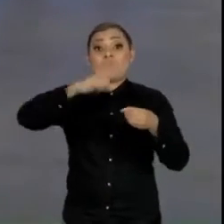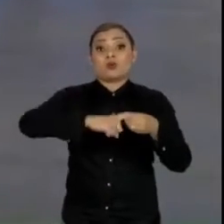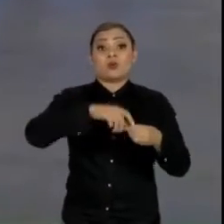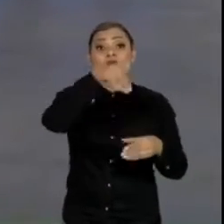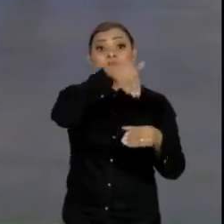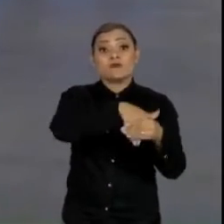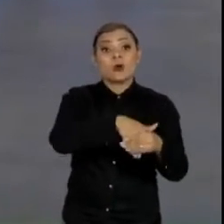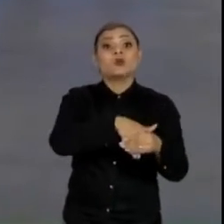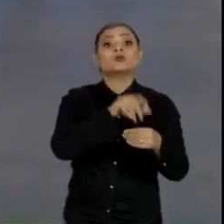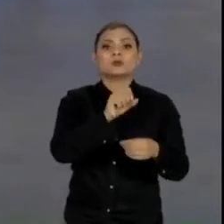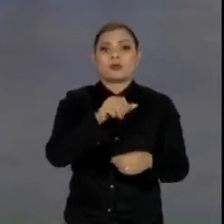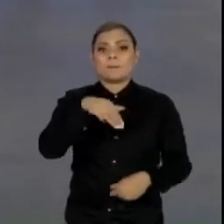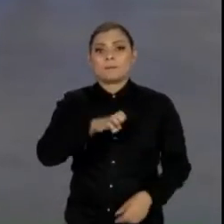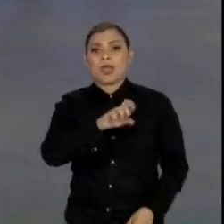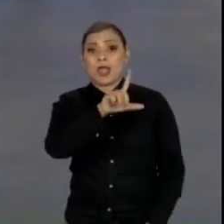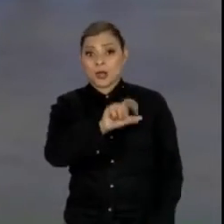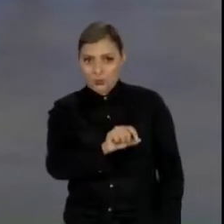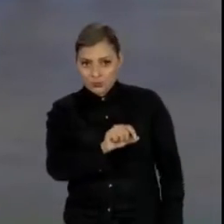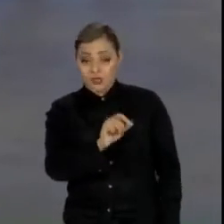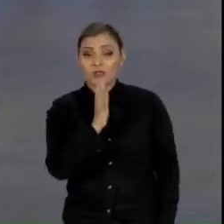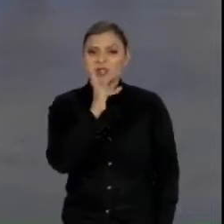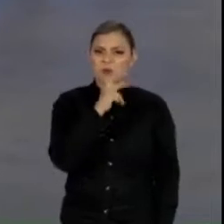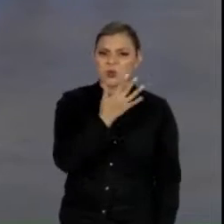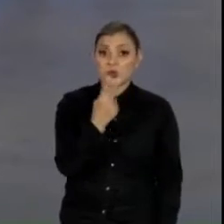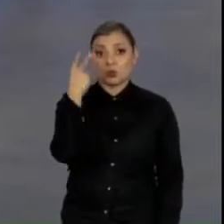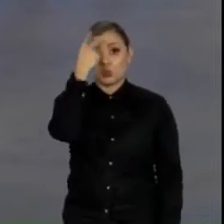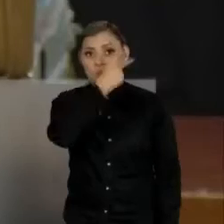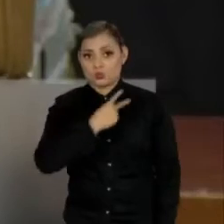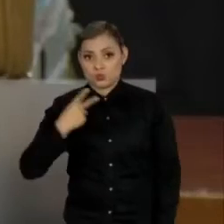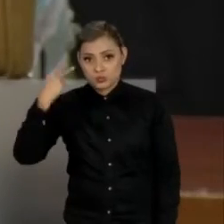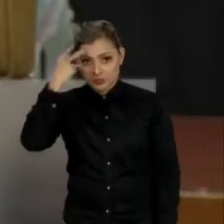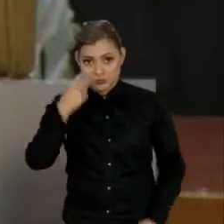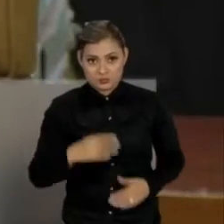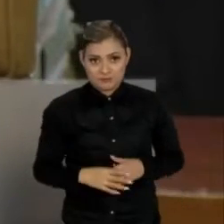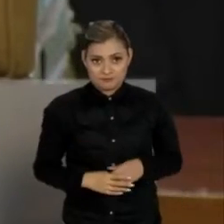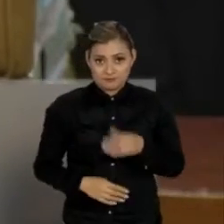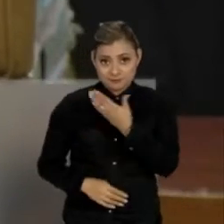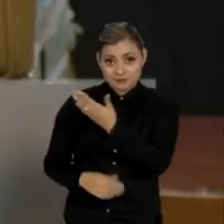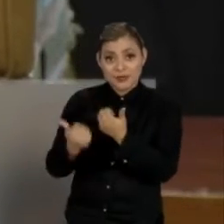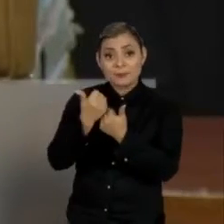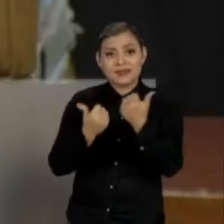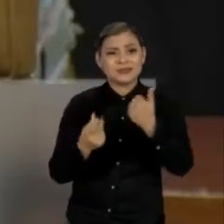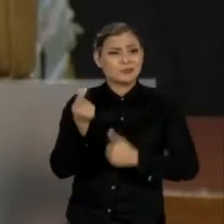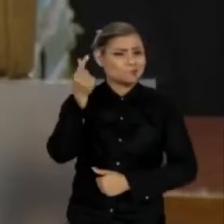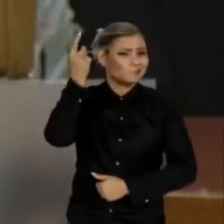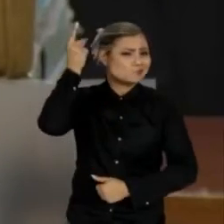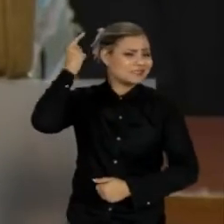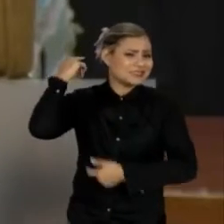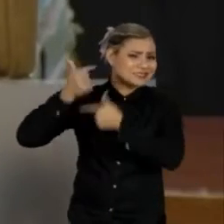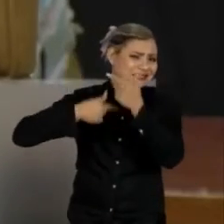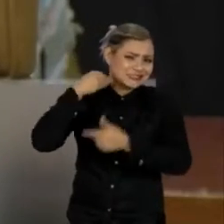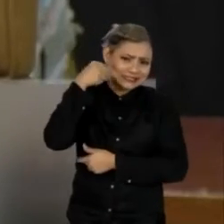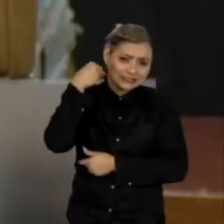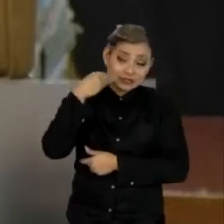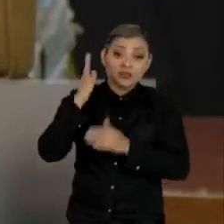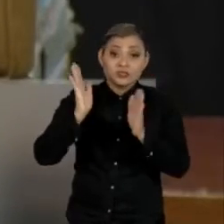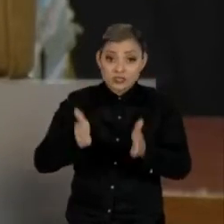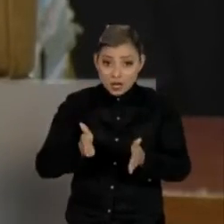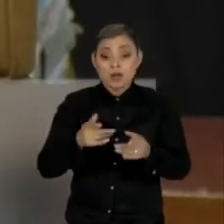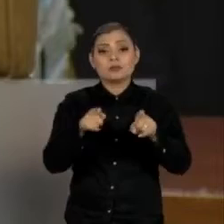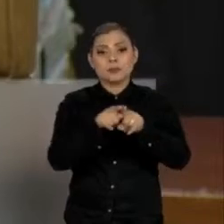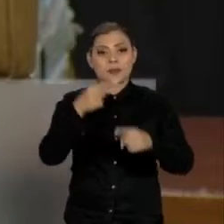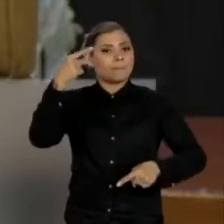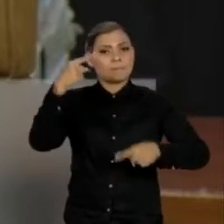o voto do ministro Celso de Mello, que durou mais de duas horas. O ministro mais antigo da corte também seguiu o relator e